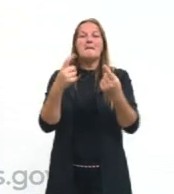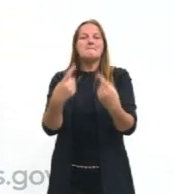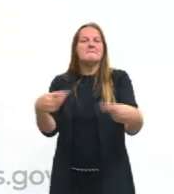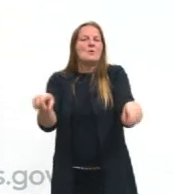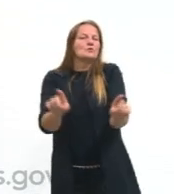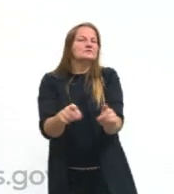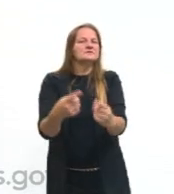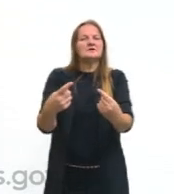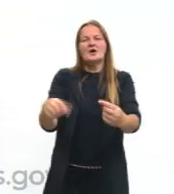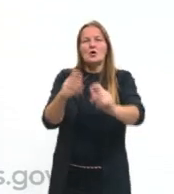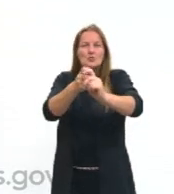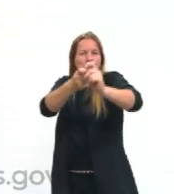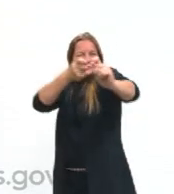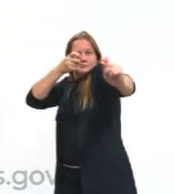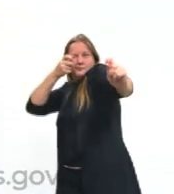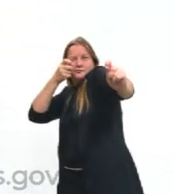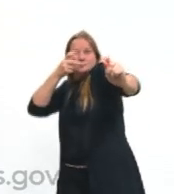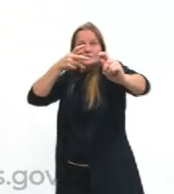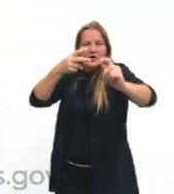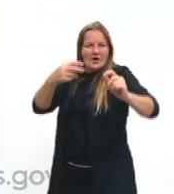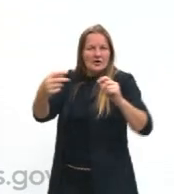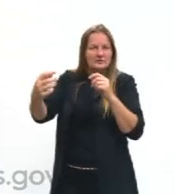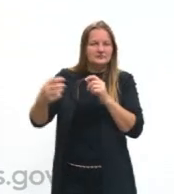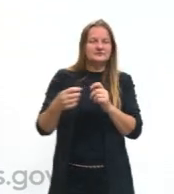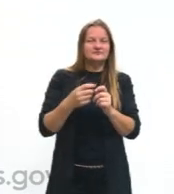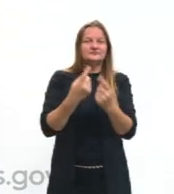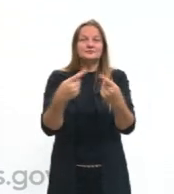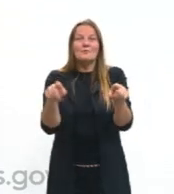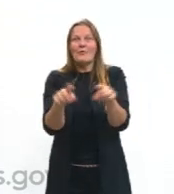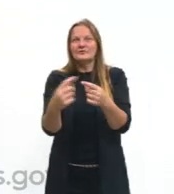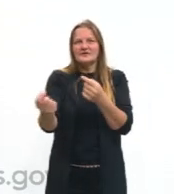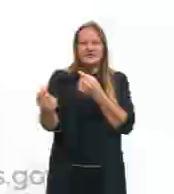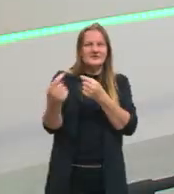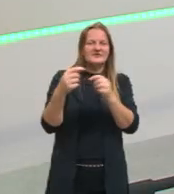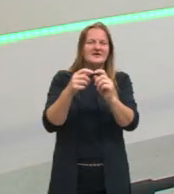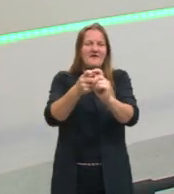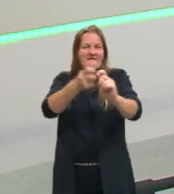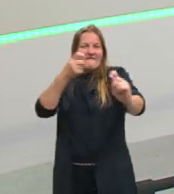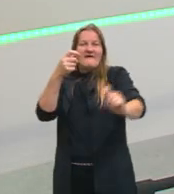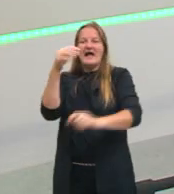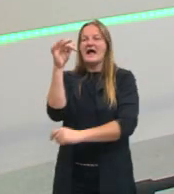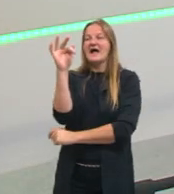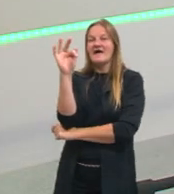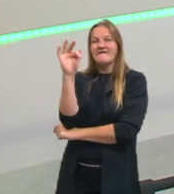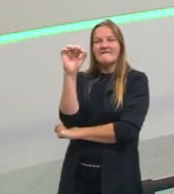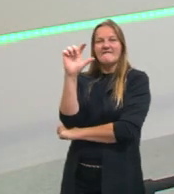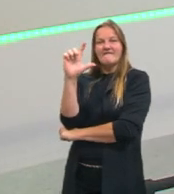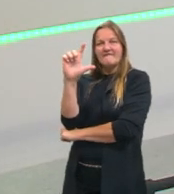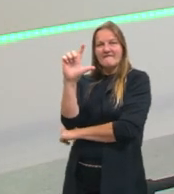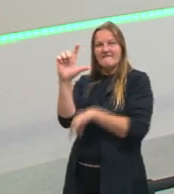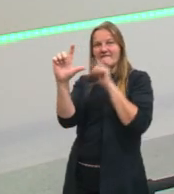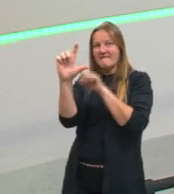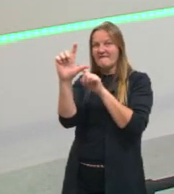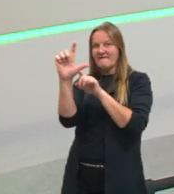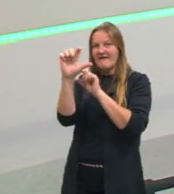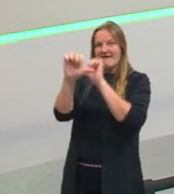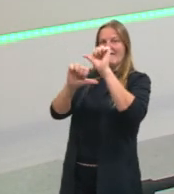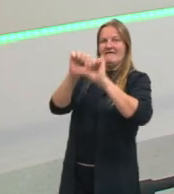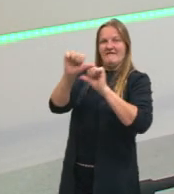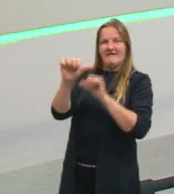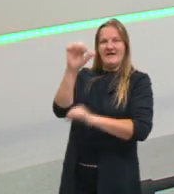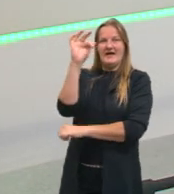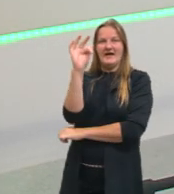olhar, do samba Tiro ao Álvaro. Esse é um texto feito pelo Fioran